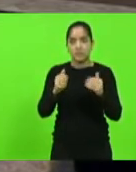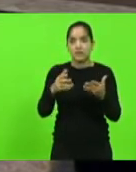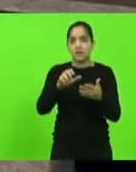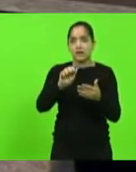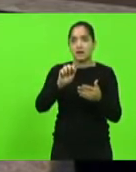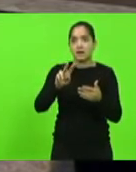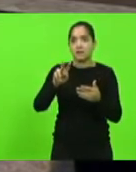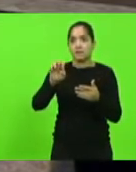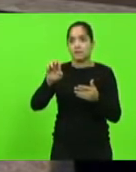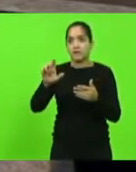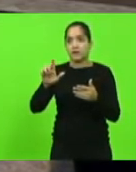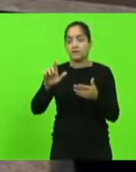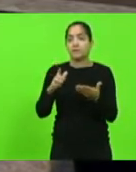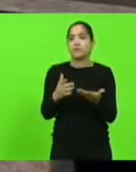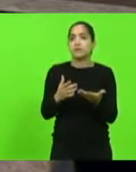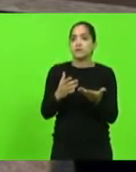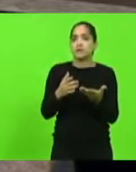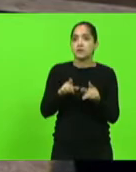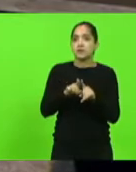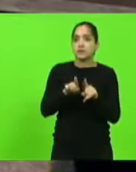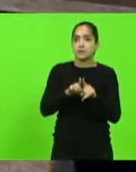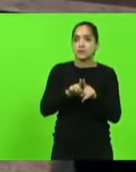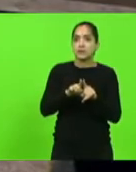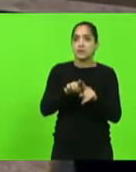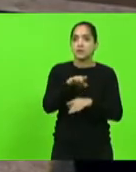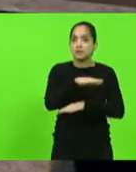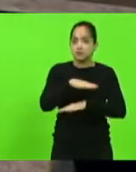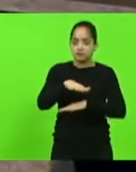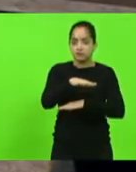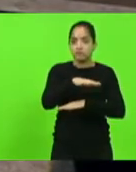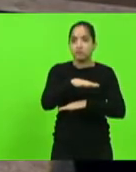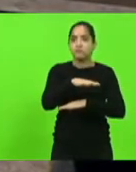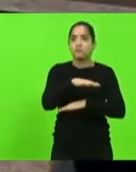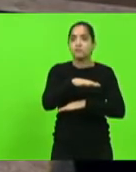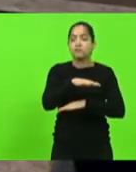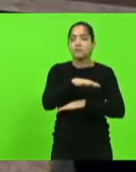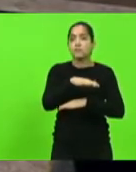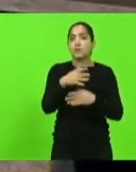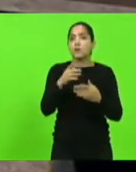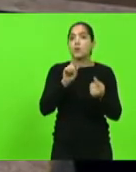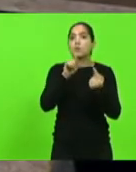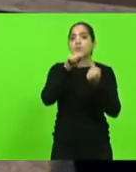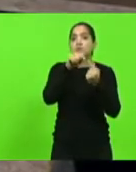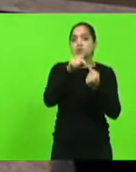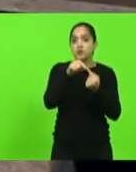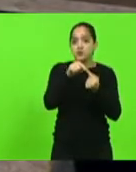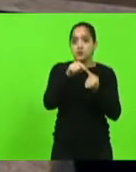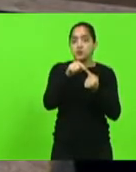dos Vereadores do Vale do Itapocu, com o objetivo de